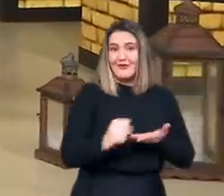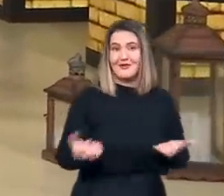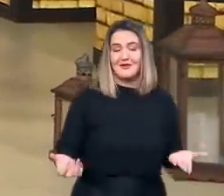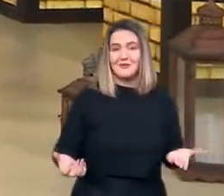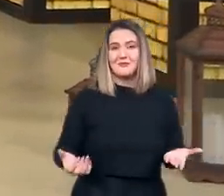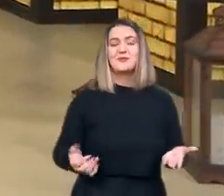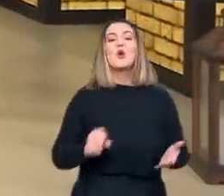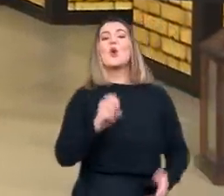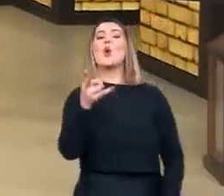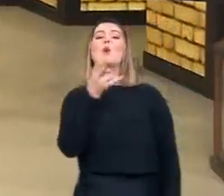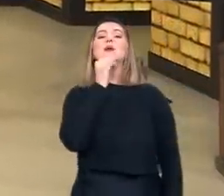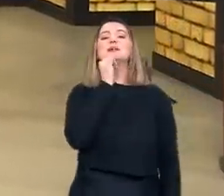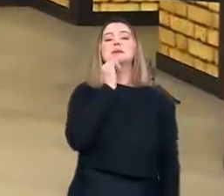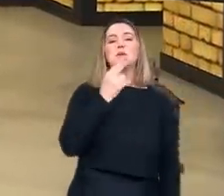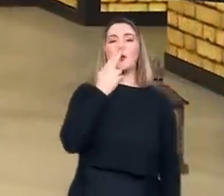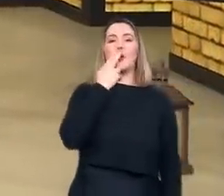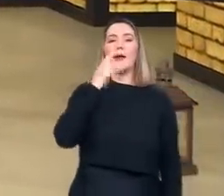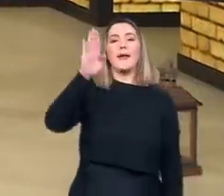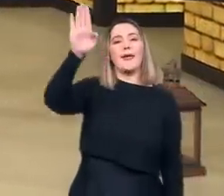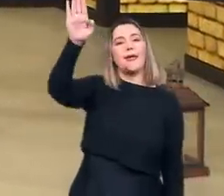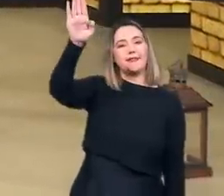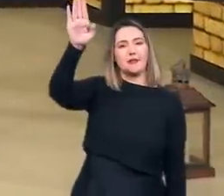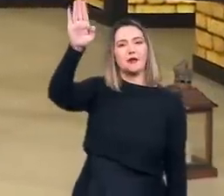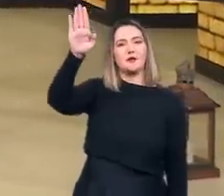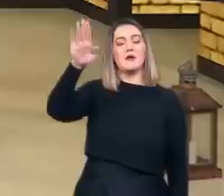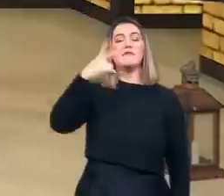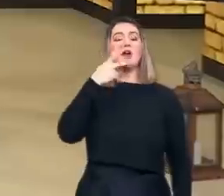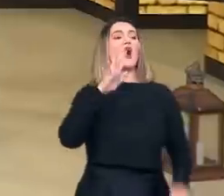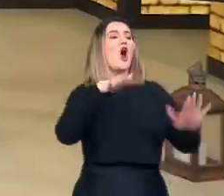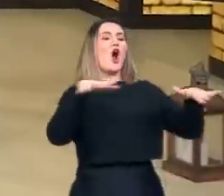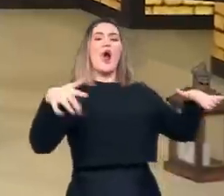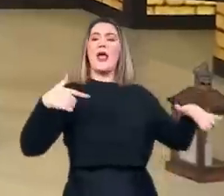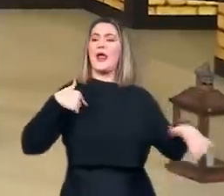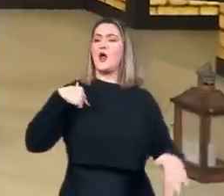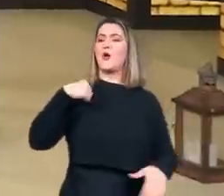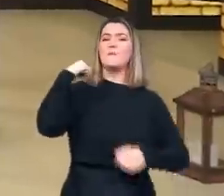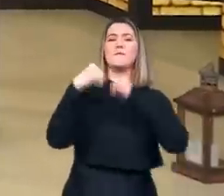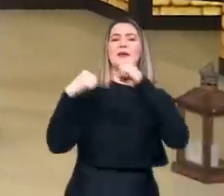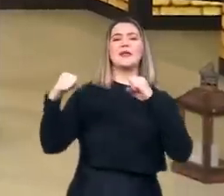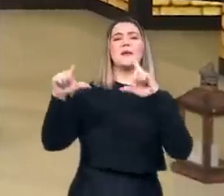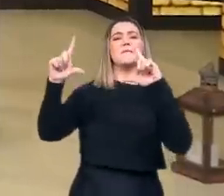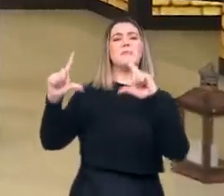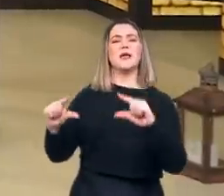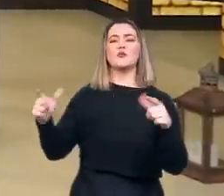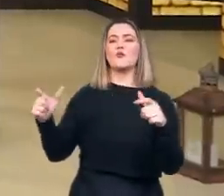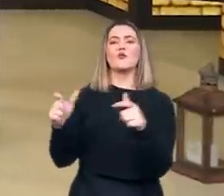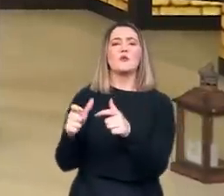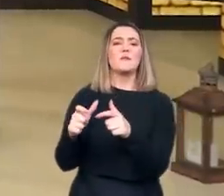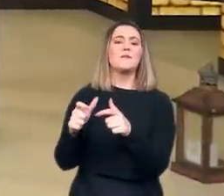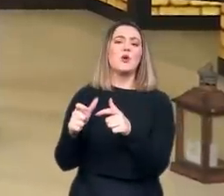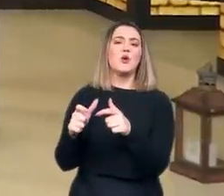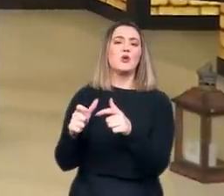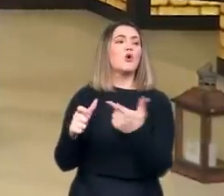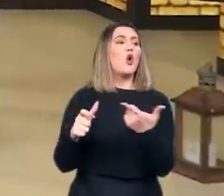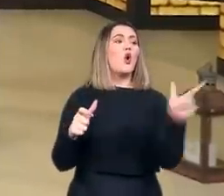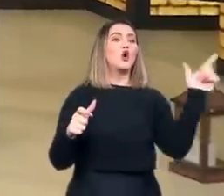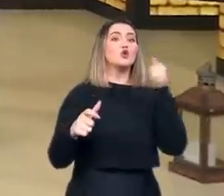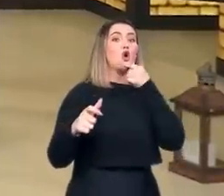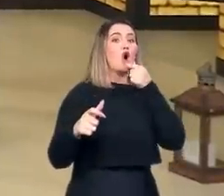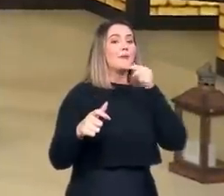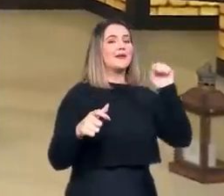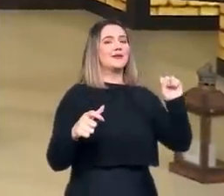Hitler dizendo que Stalin matou muito mais pessoas do que ele. O delírio continuaria sendo